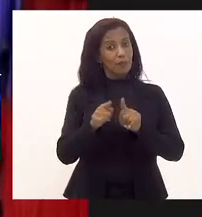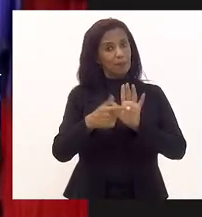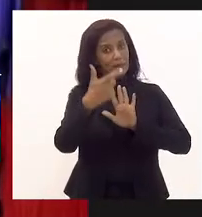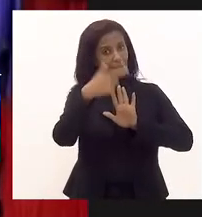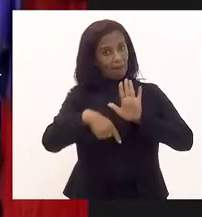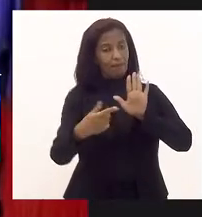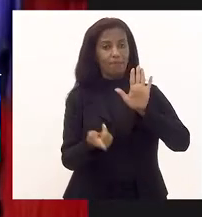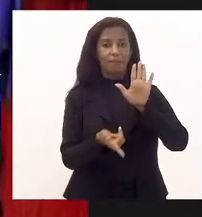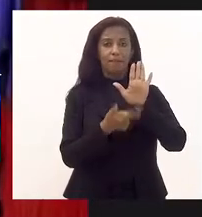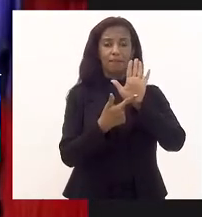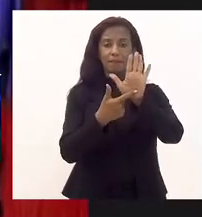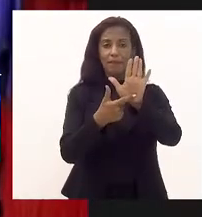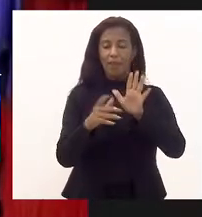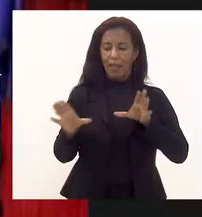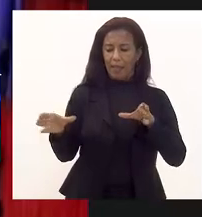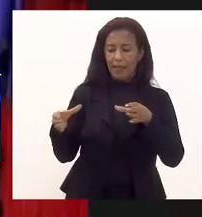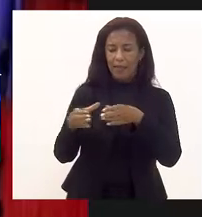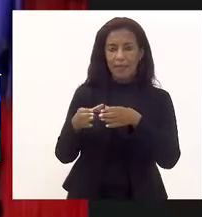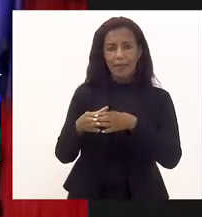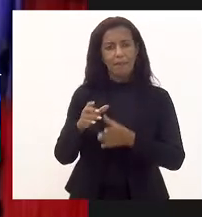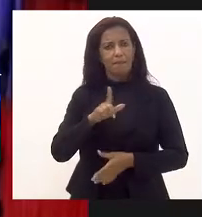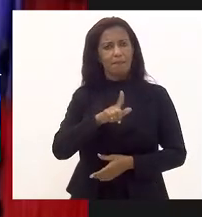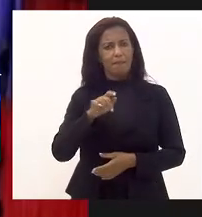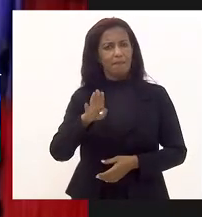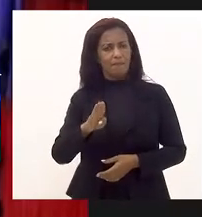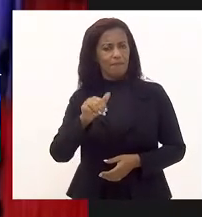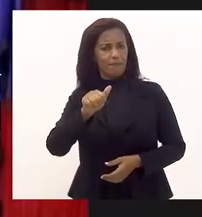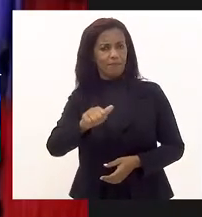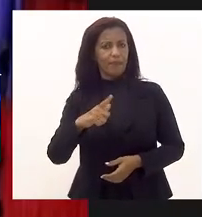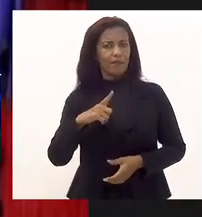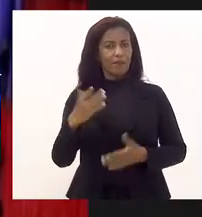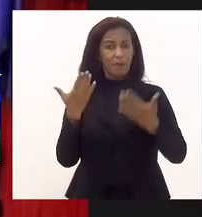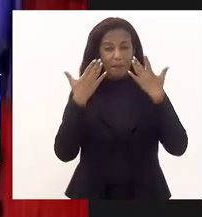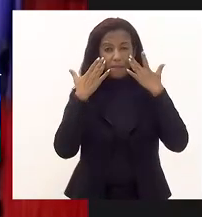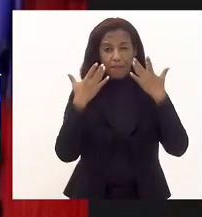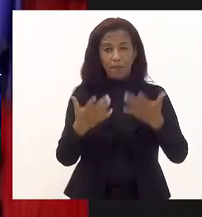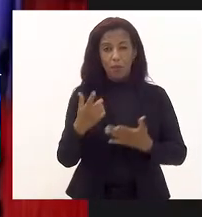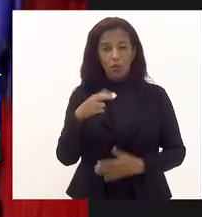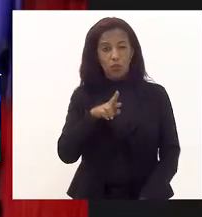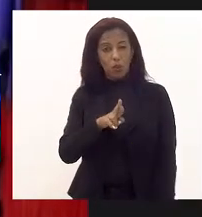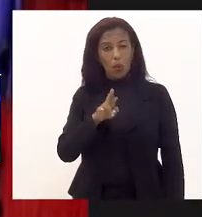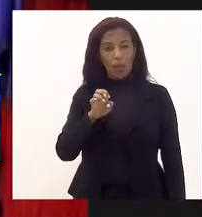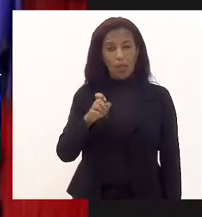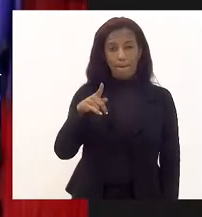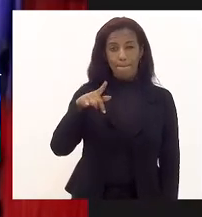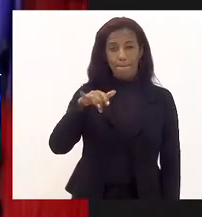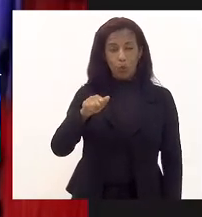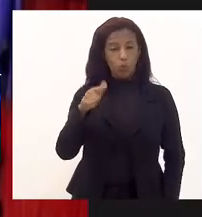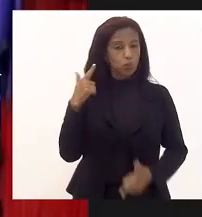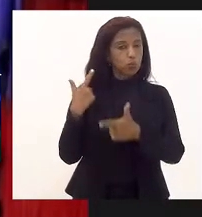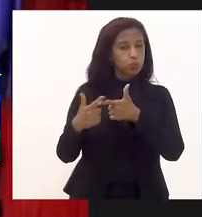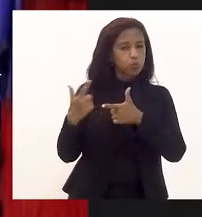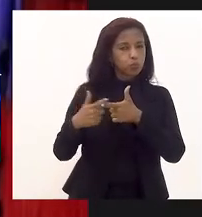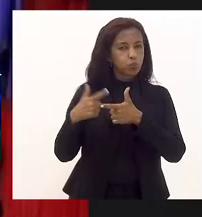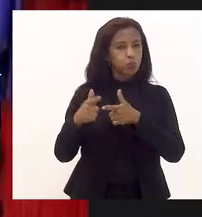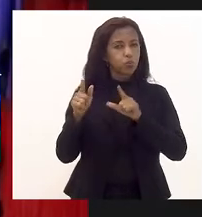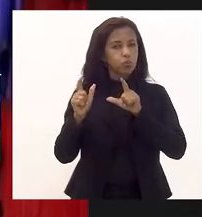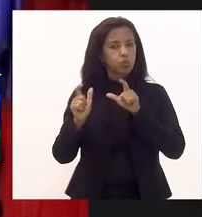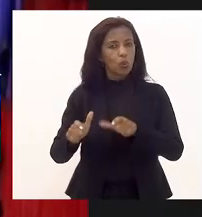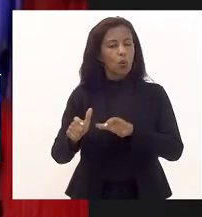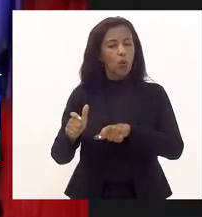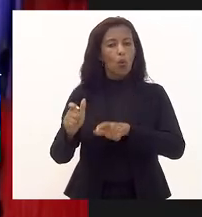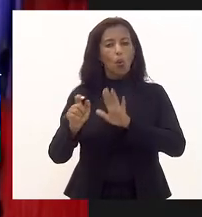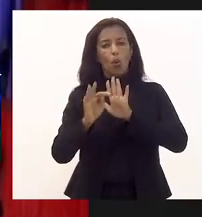mãos. A equipe da RBA vem por meio veste a manifestar o seu repúdio à situação em função de o